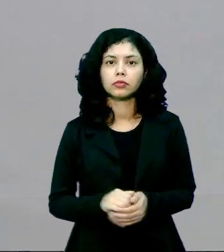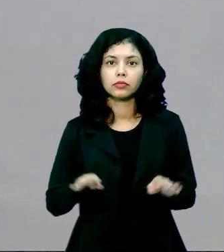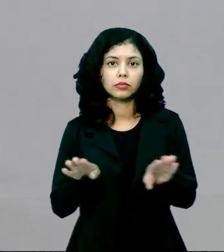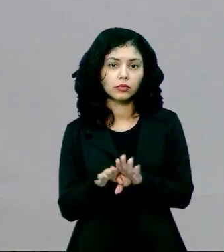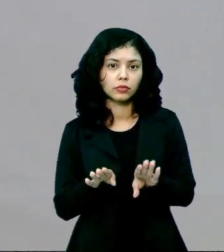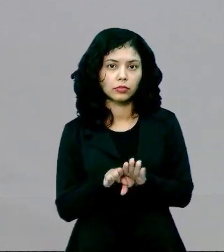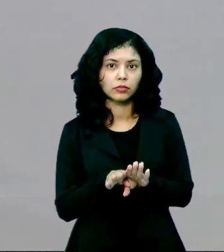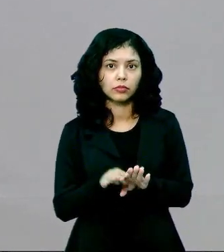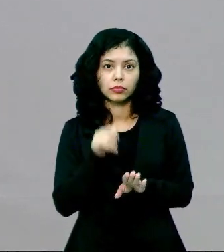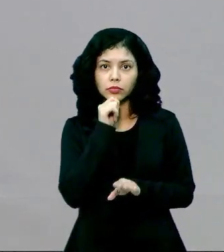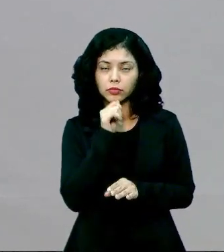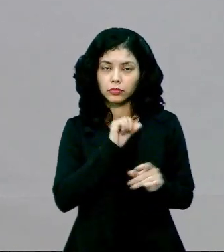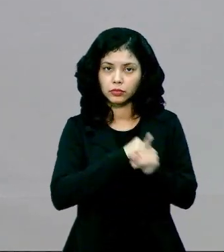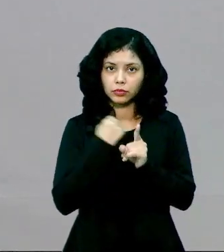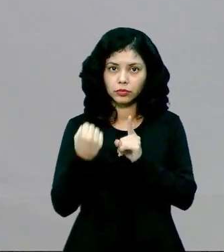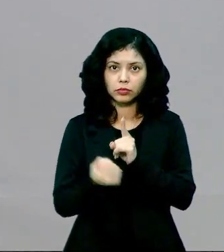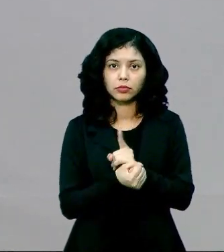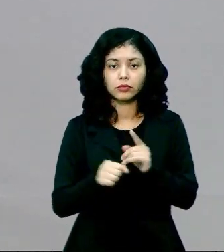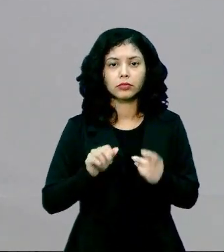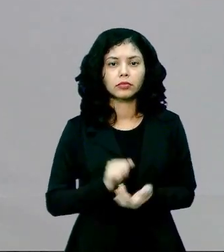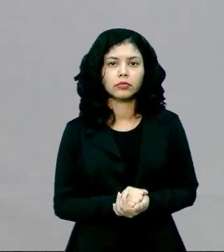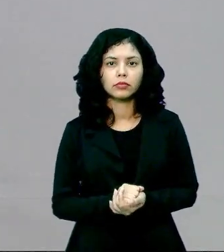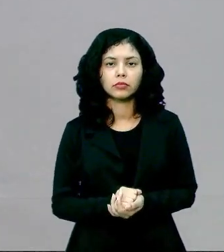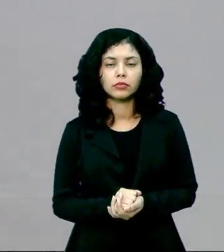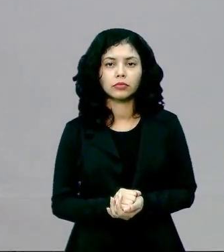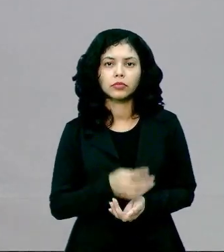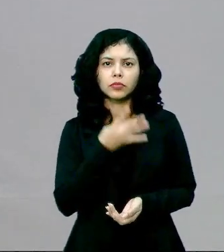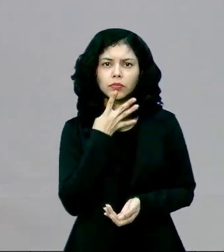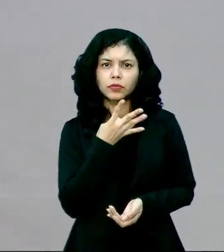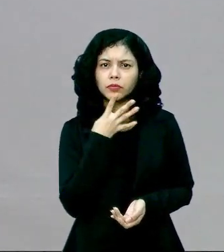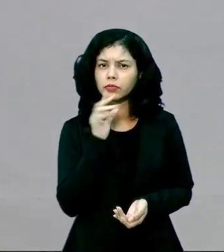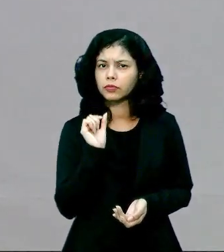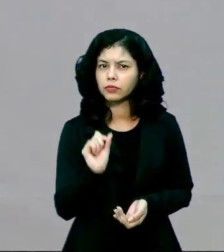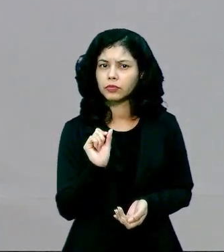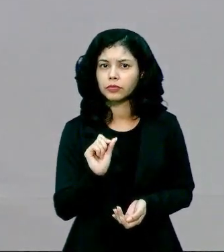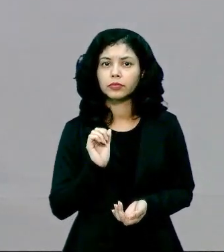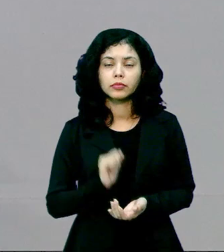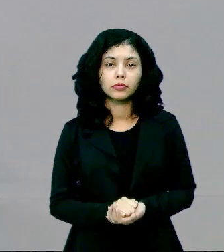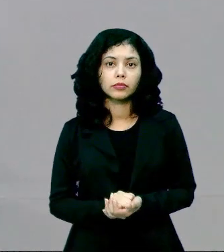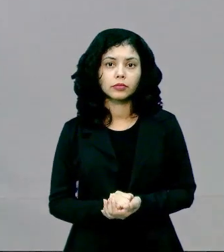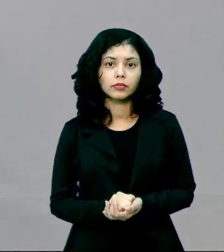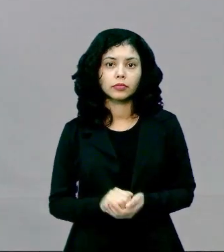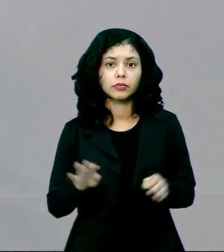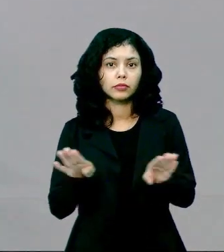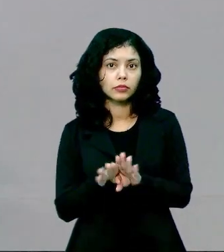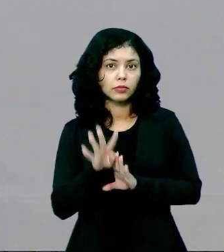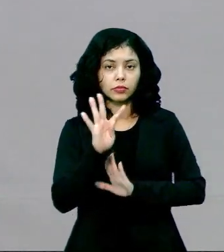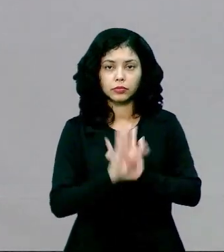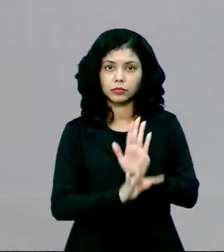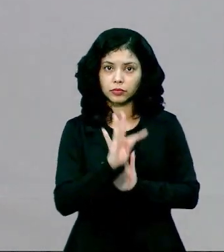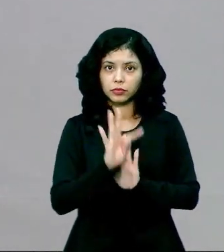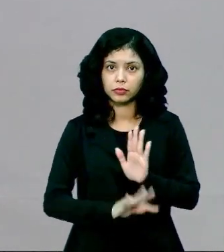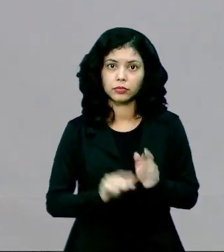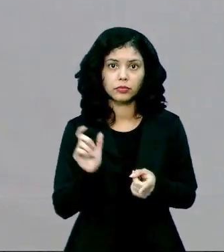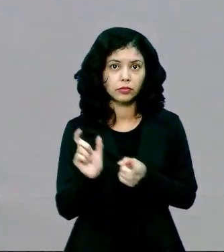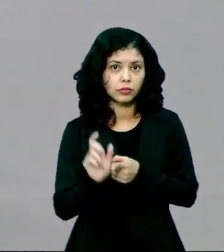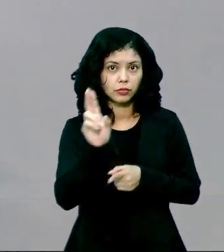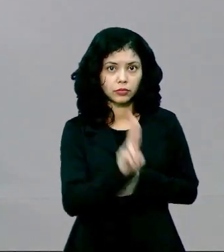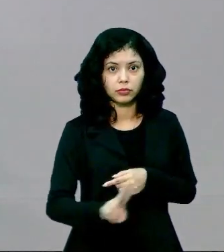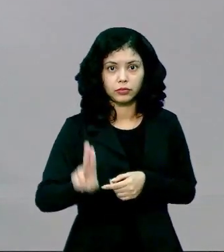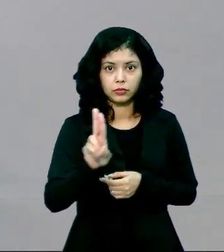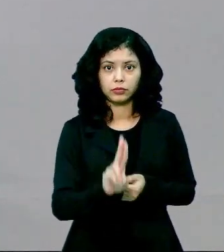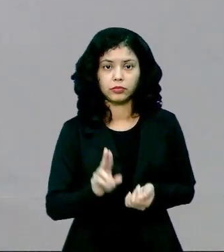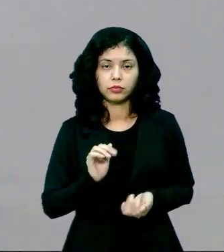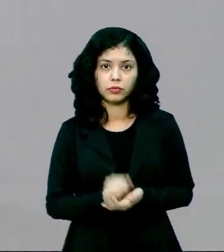papel na sociedade. E é bastante interessante quando, no texto, ele utiliza a palavra